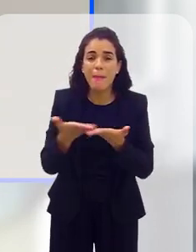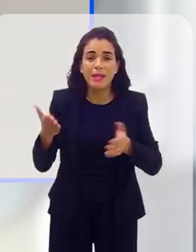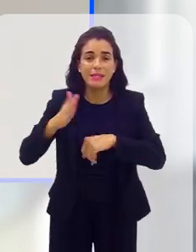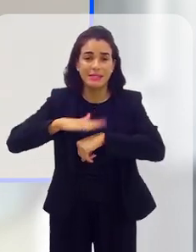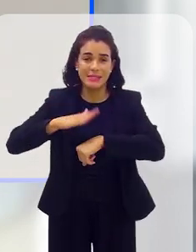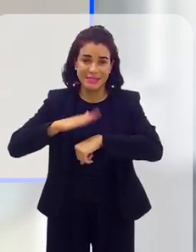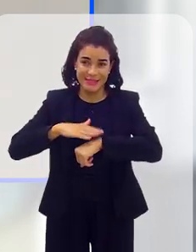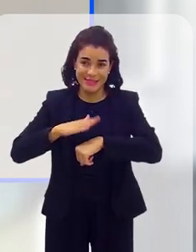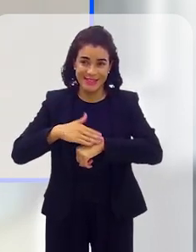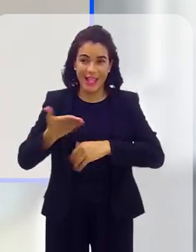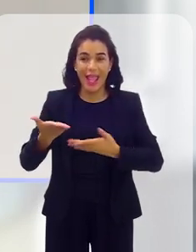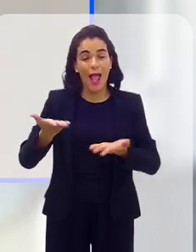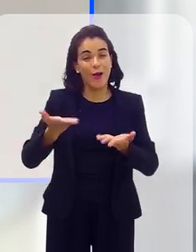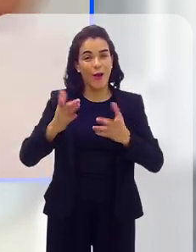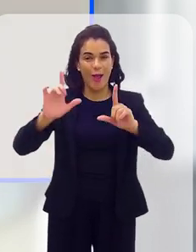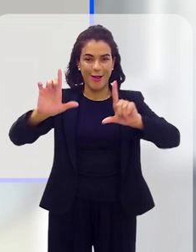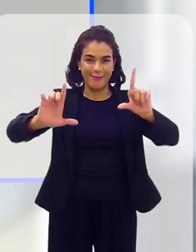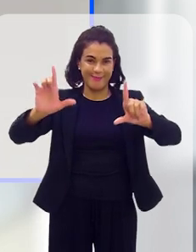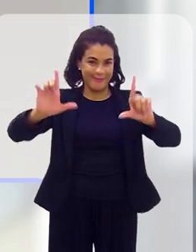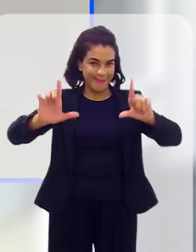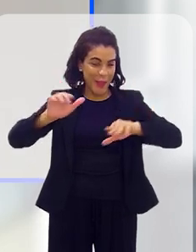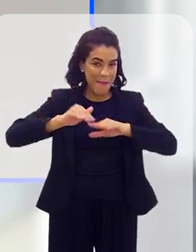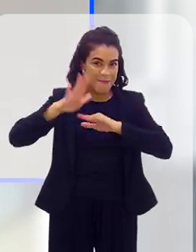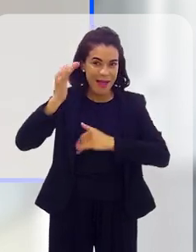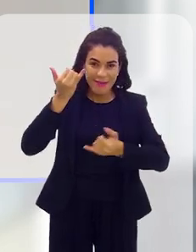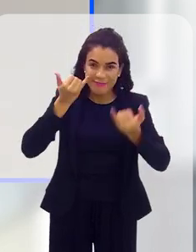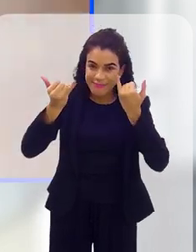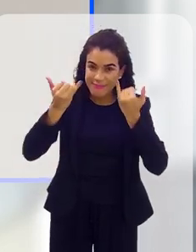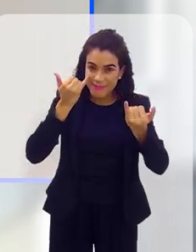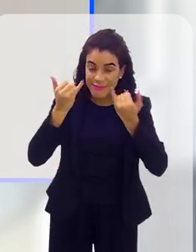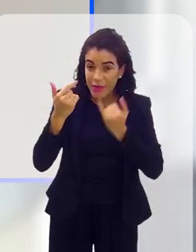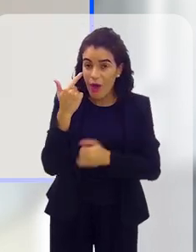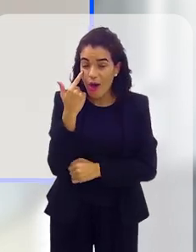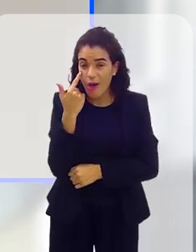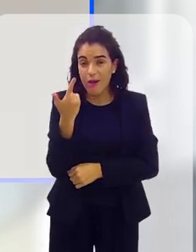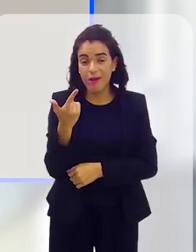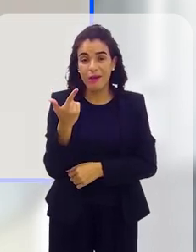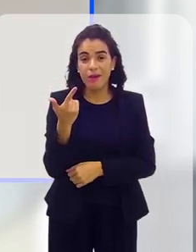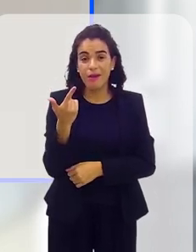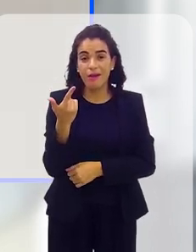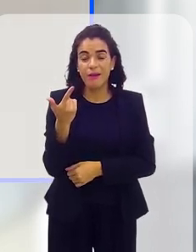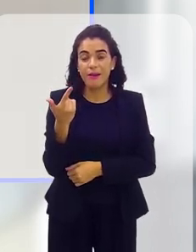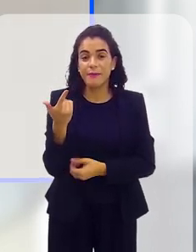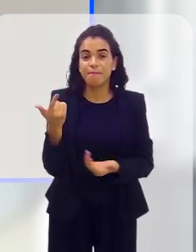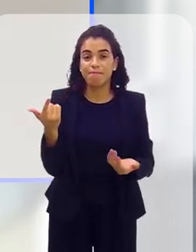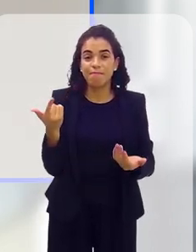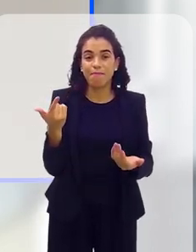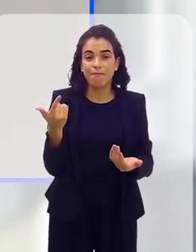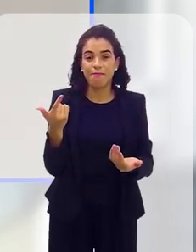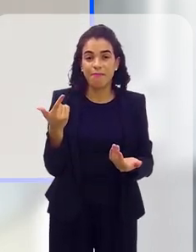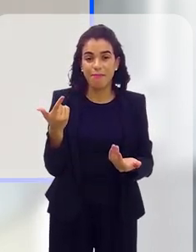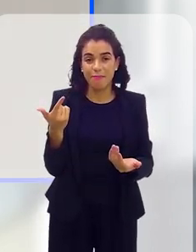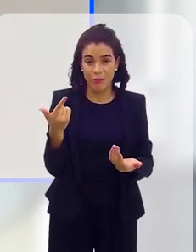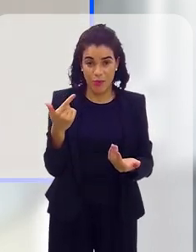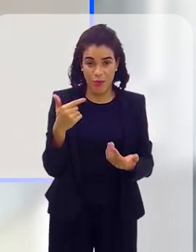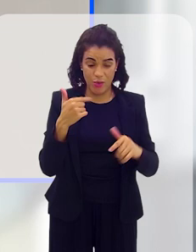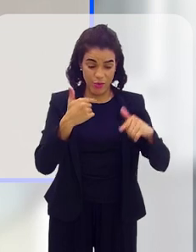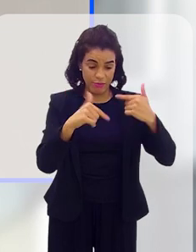não estou gastando também meu tempo, e talvez um programa desse traga mais a informação. Veja bem, quando eu